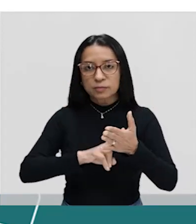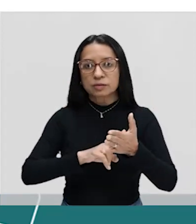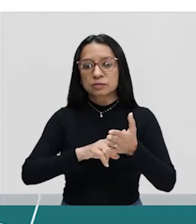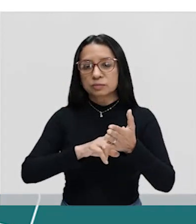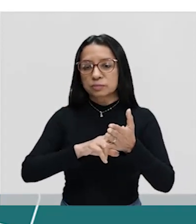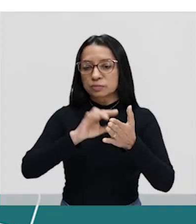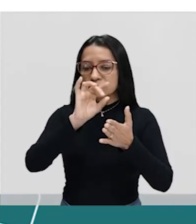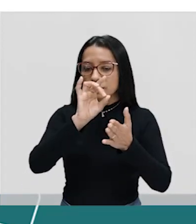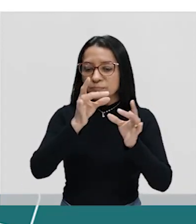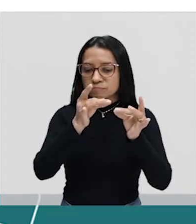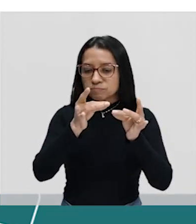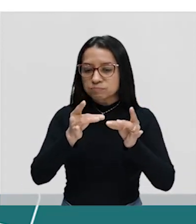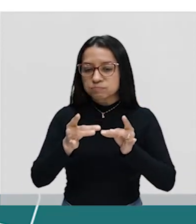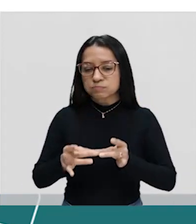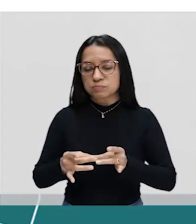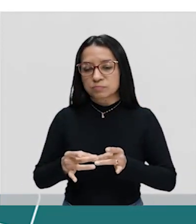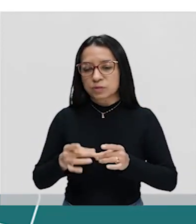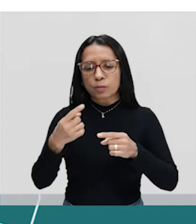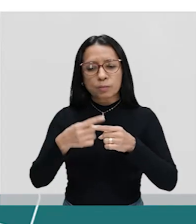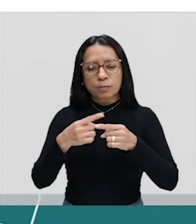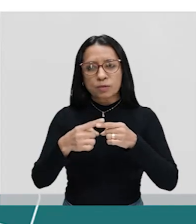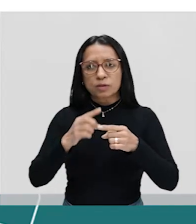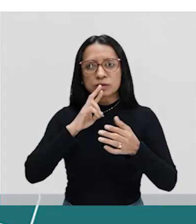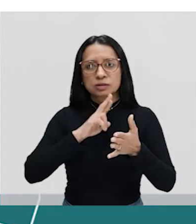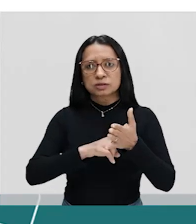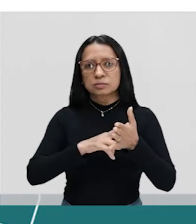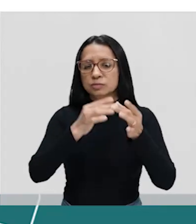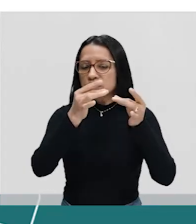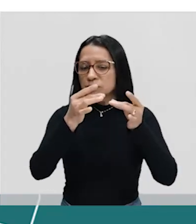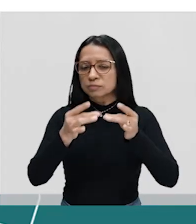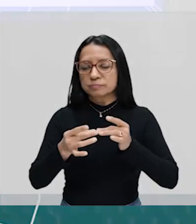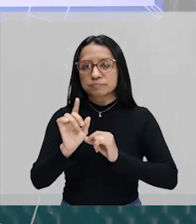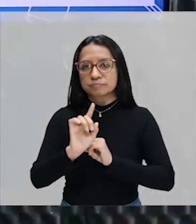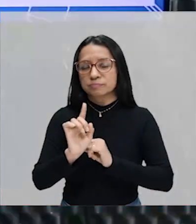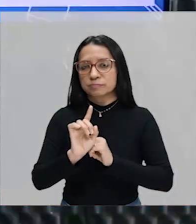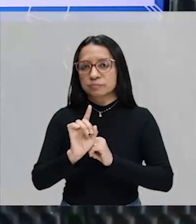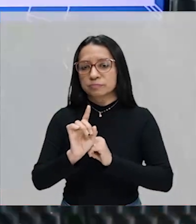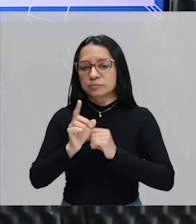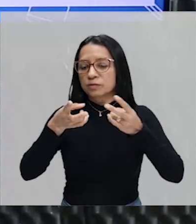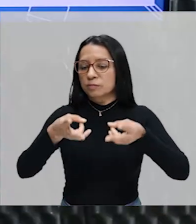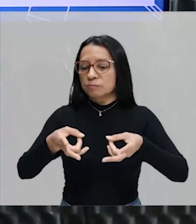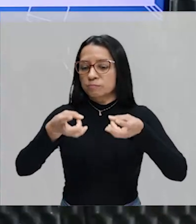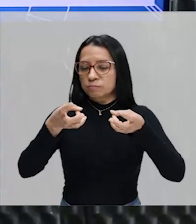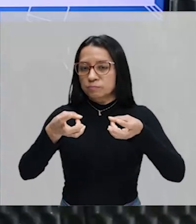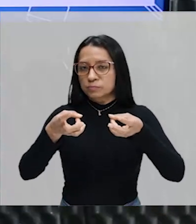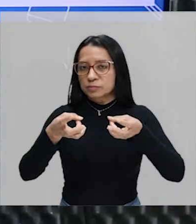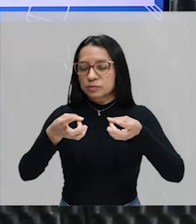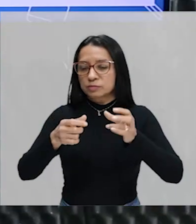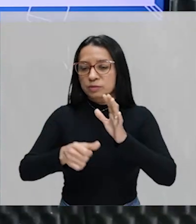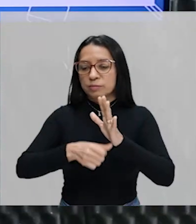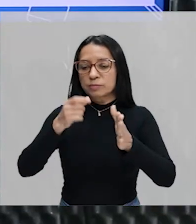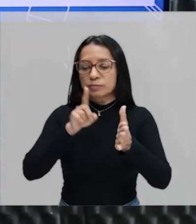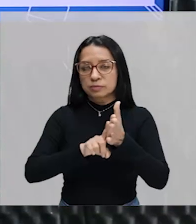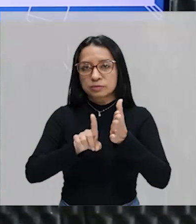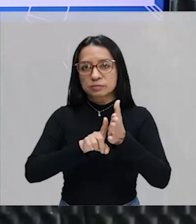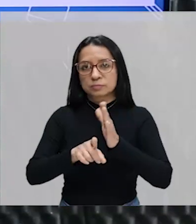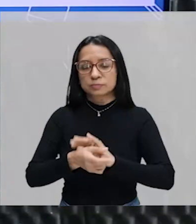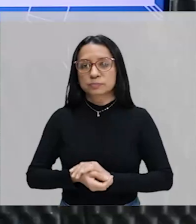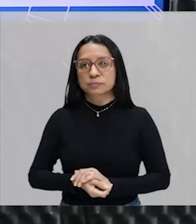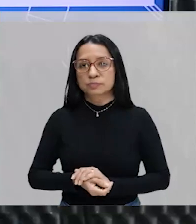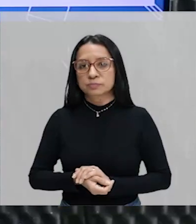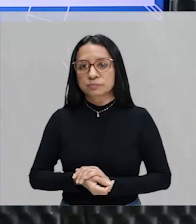etapas. Mas, Renata, por que você não respondeu por etapa essa? Volta a tua atenção para a primeira questão. A gente acabou de falar sobre ela.